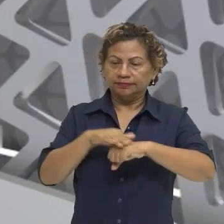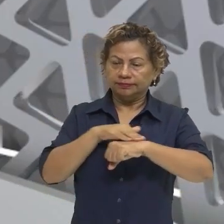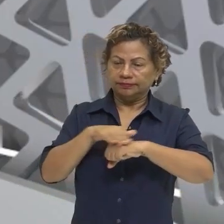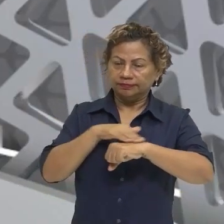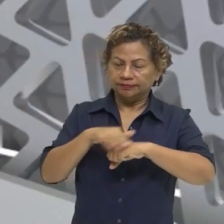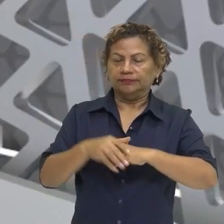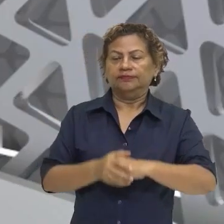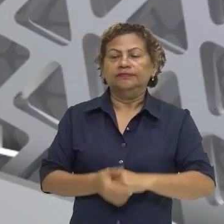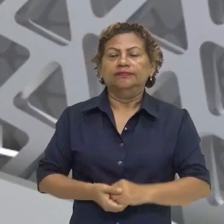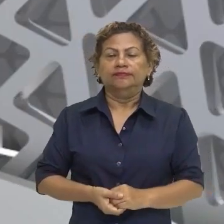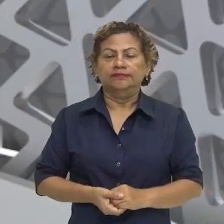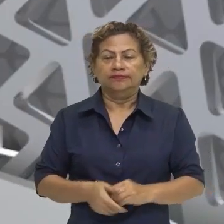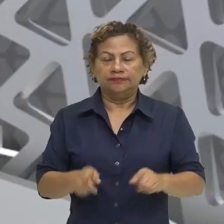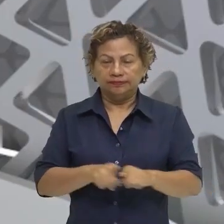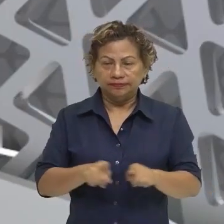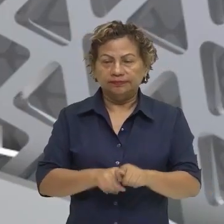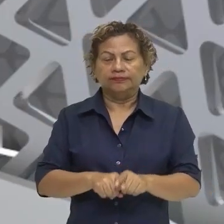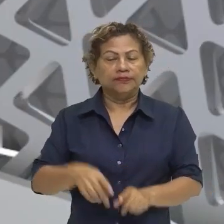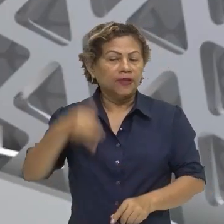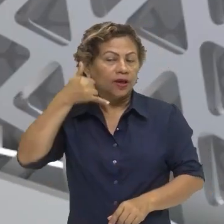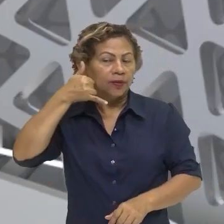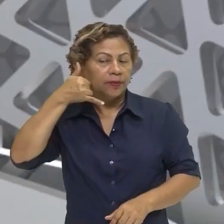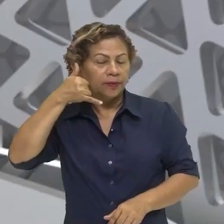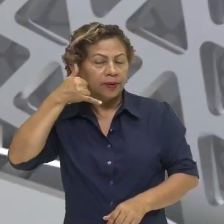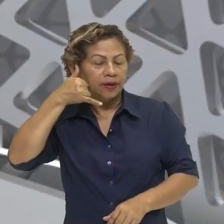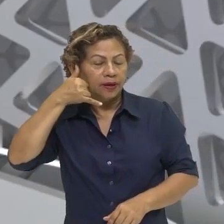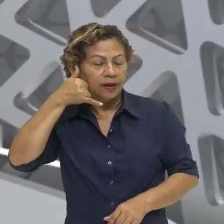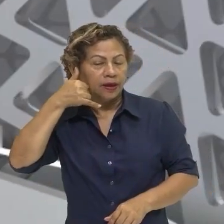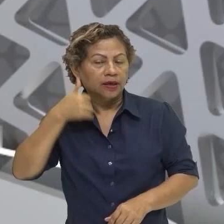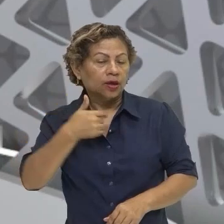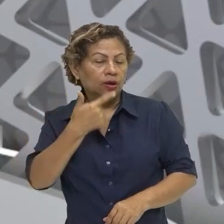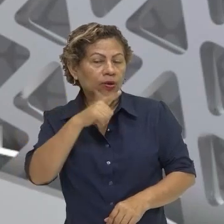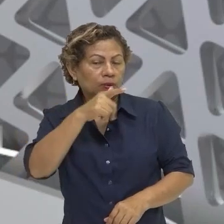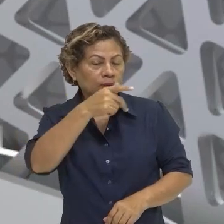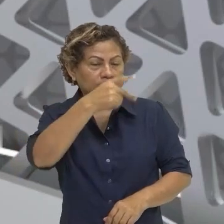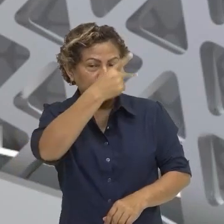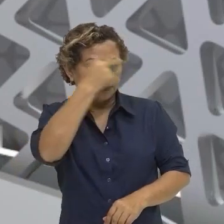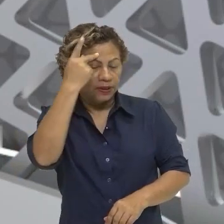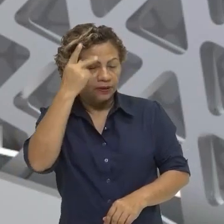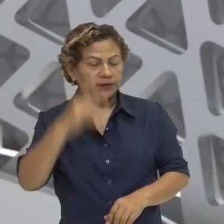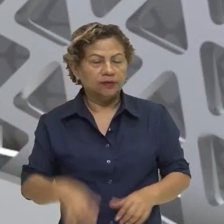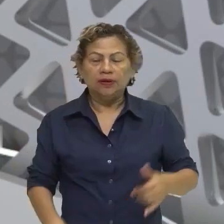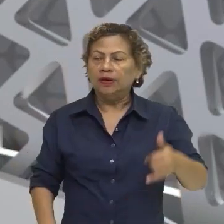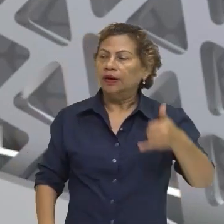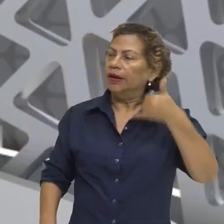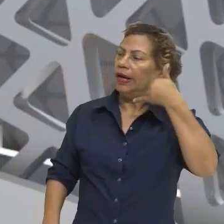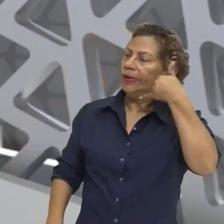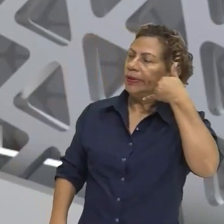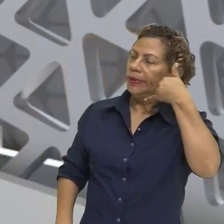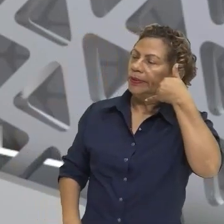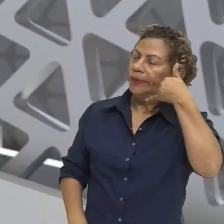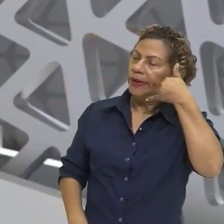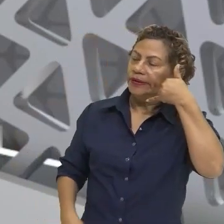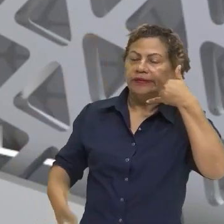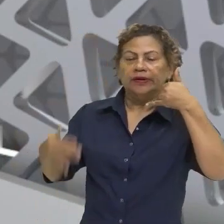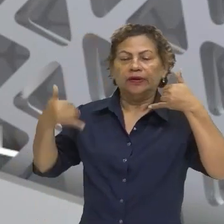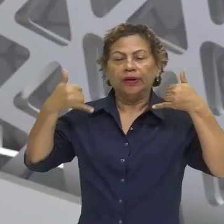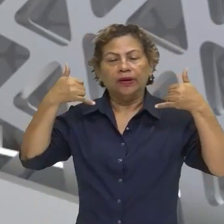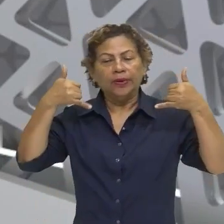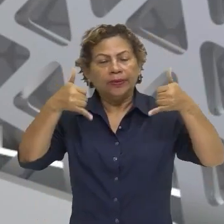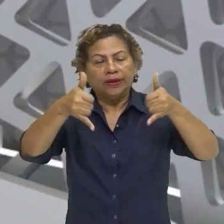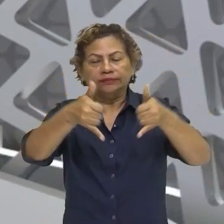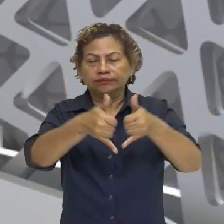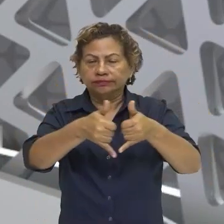Vai ter também a ligação telefônica, quando você liga para alguém, a pessoa que está do outro lado, o receptor, ele vai sempre dizer